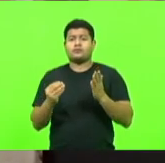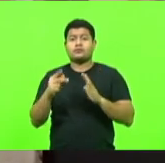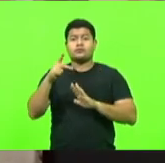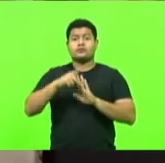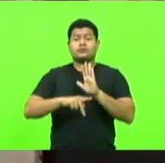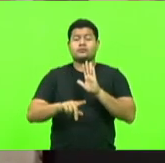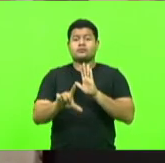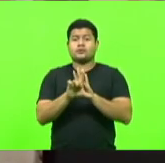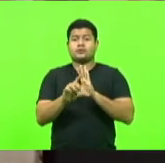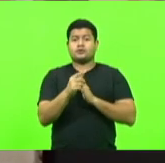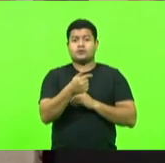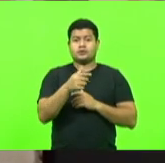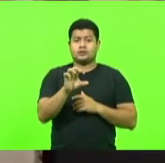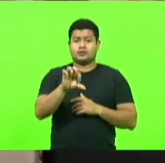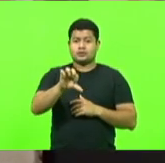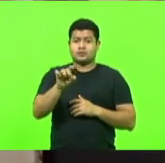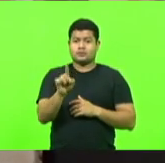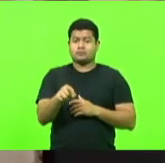de 2018,